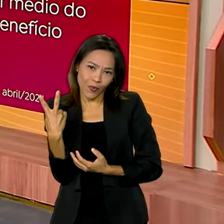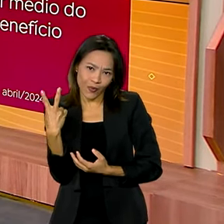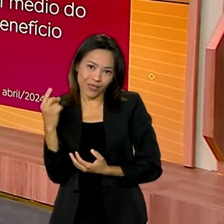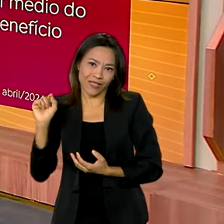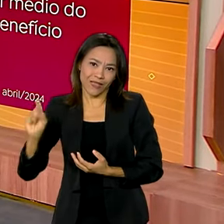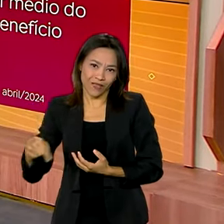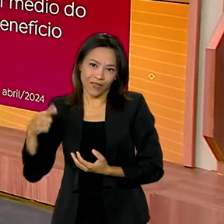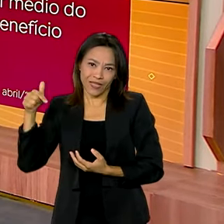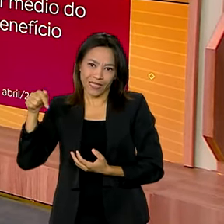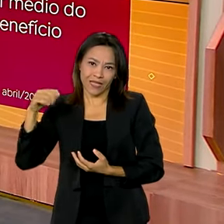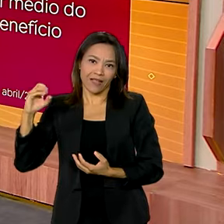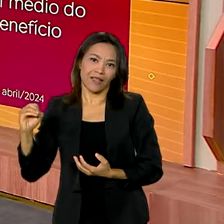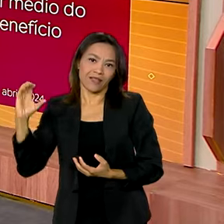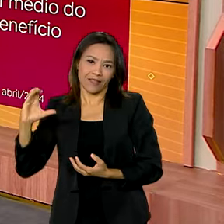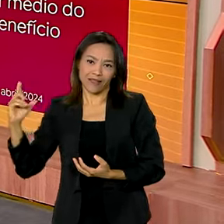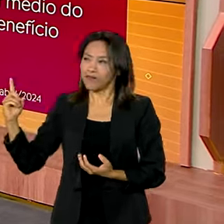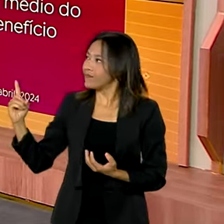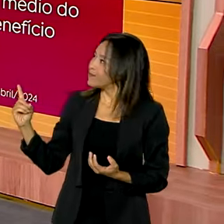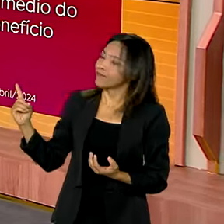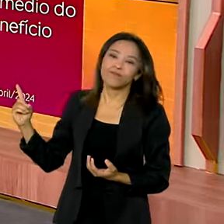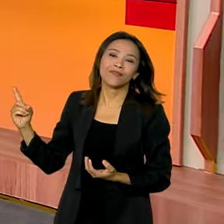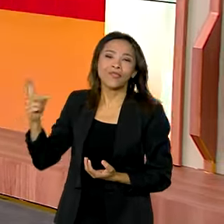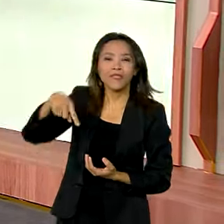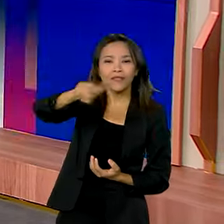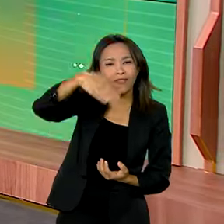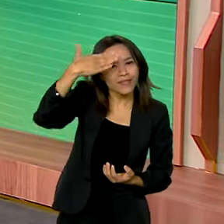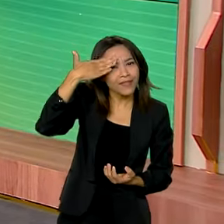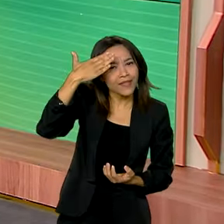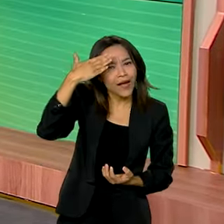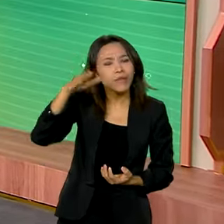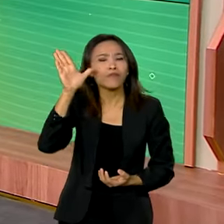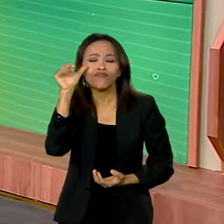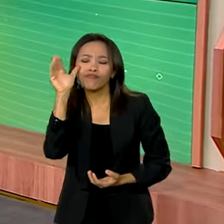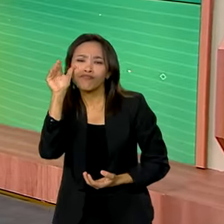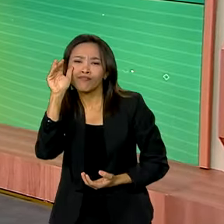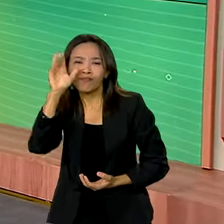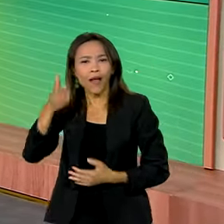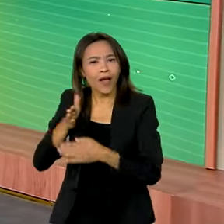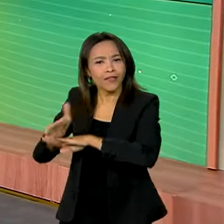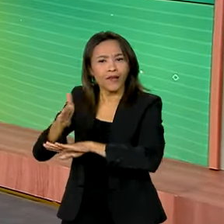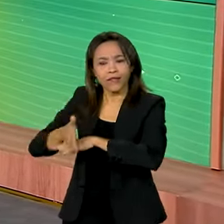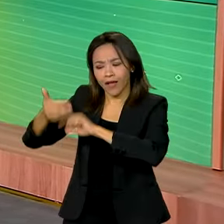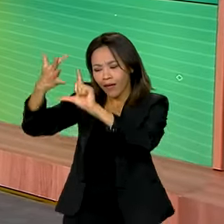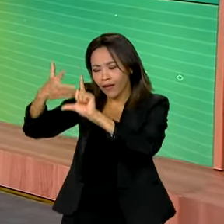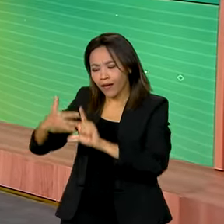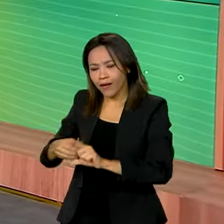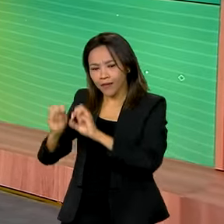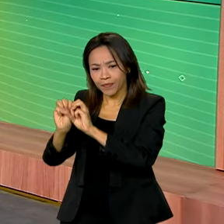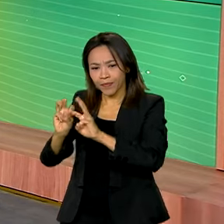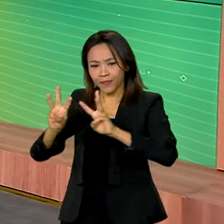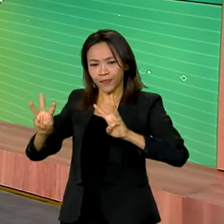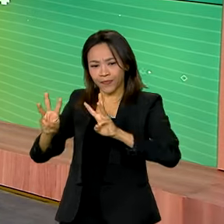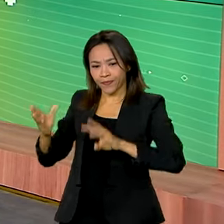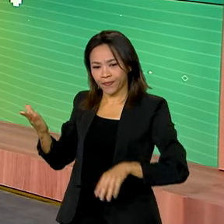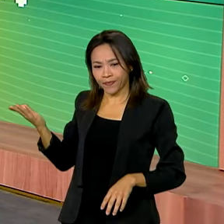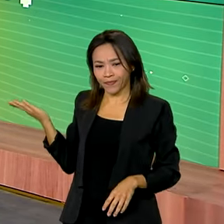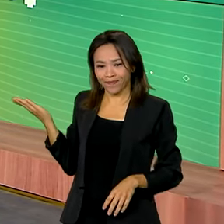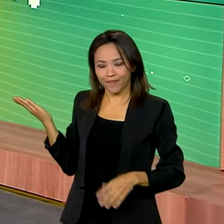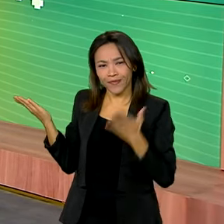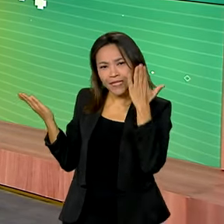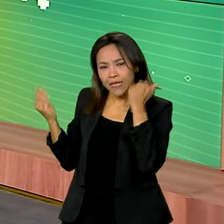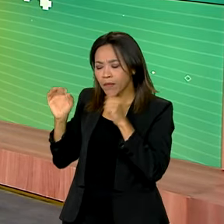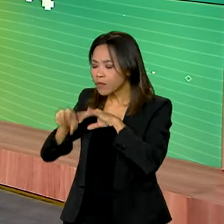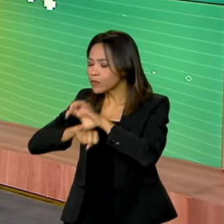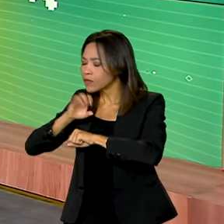,70. E você sabe que basta acessar gov.br barra Comunica.br para